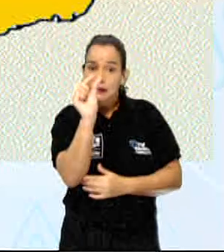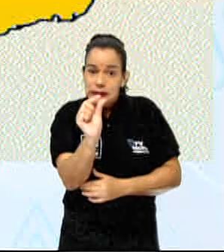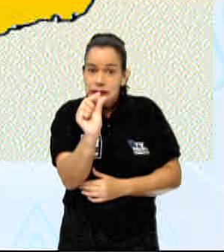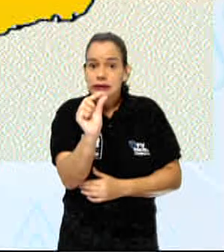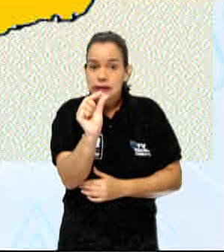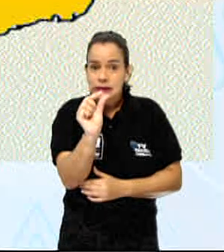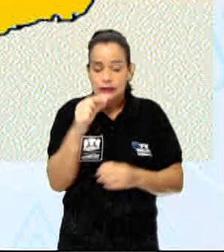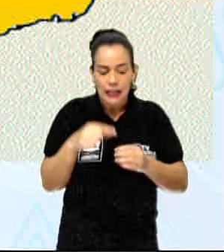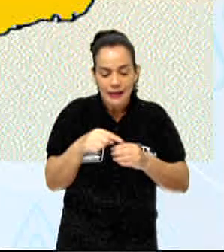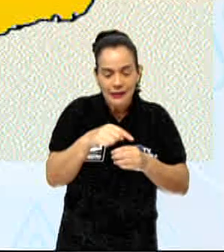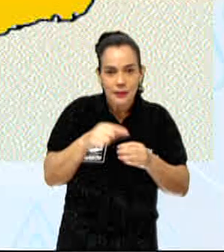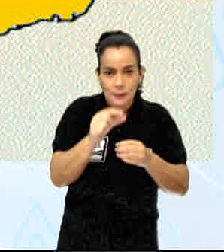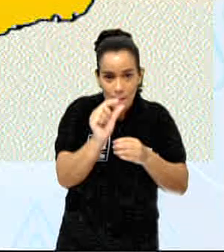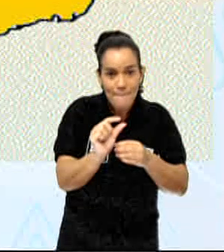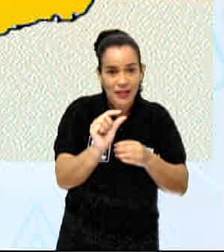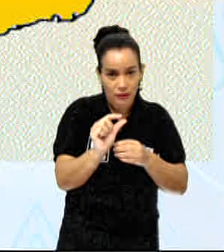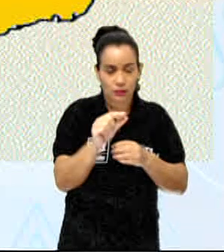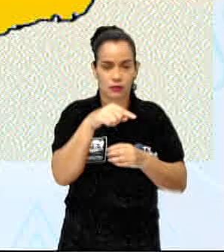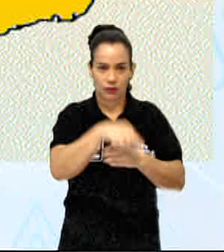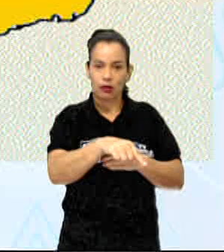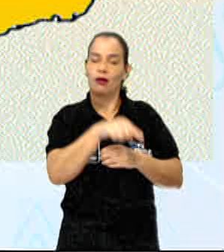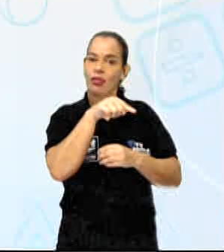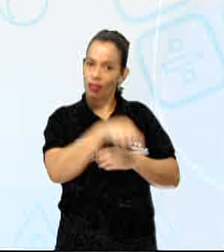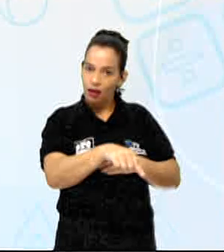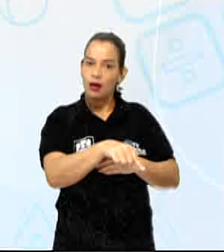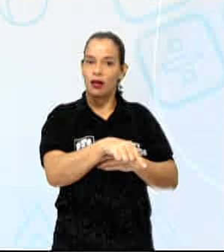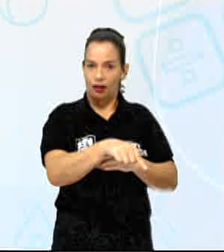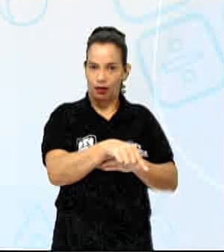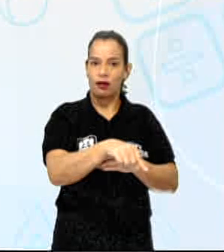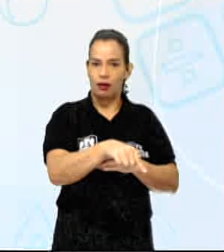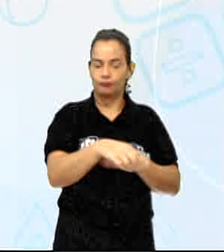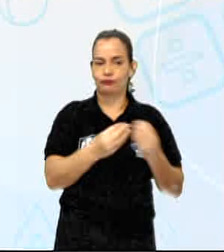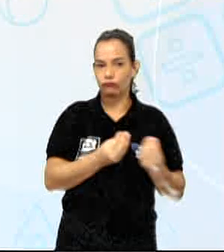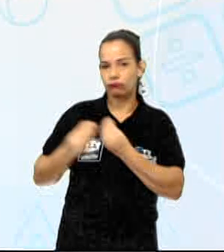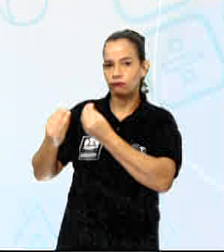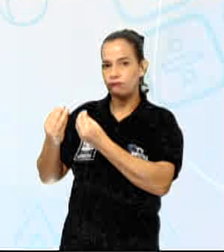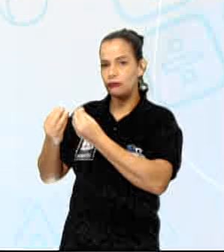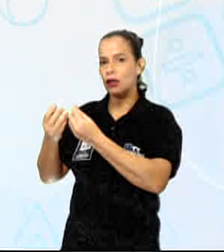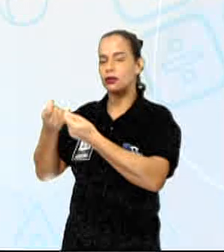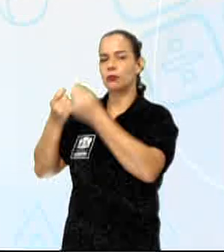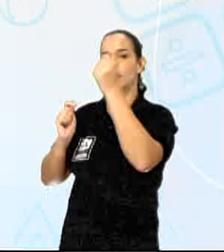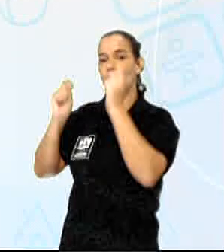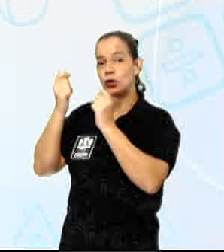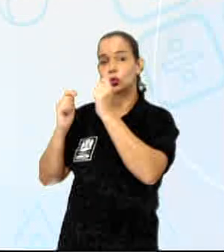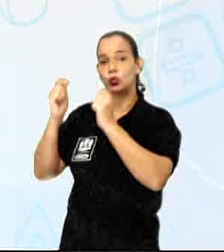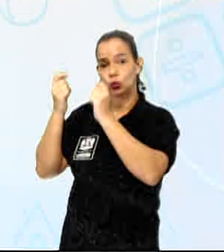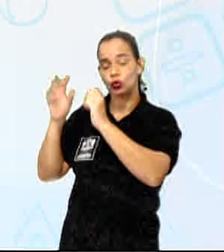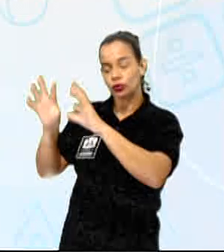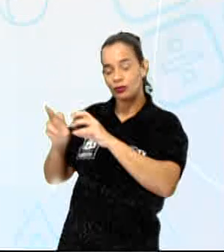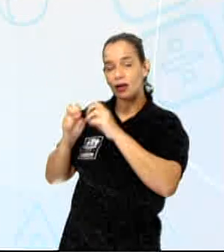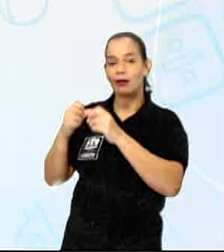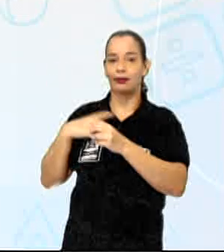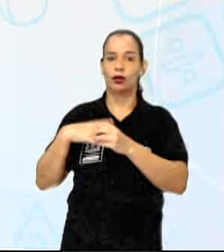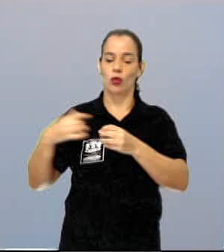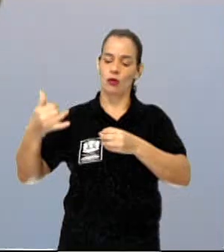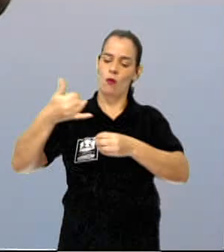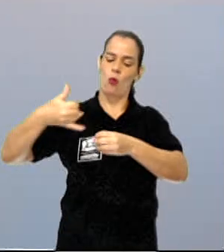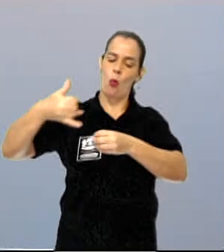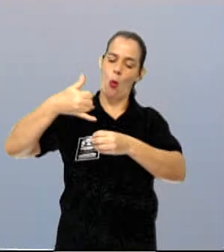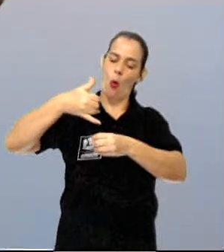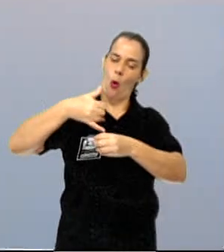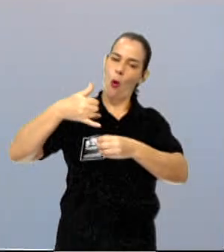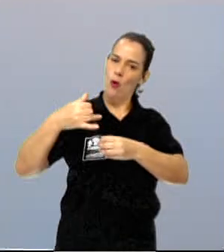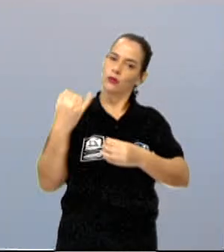que você está vendo nessa imagem. E aí, dessa sementinha, ela vai ser levada para a indústria e vai se extrair um óleo vegetal